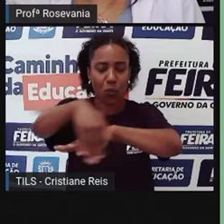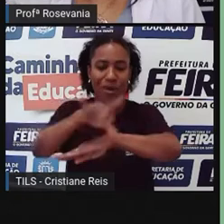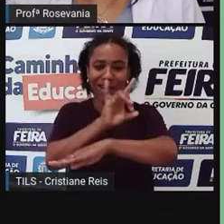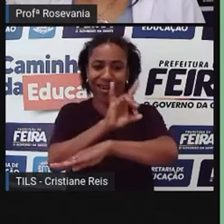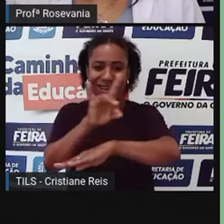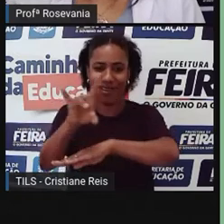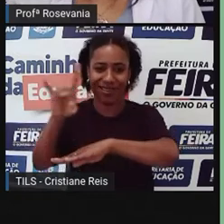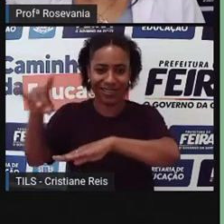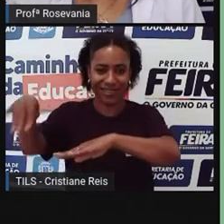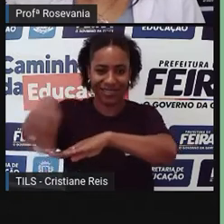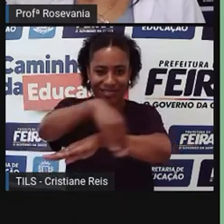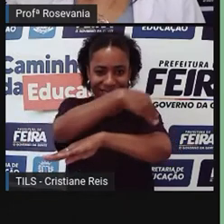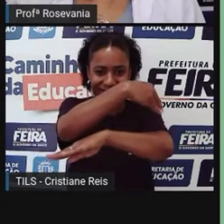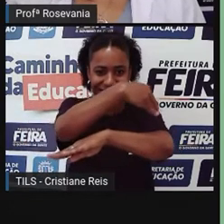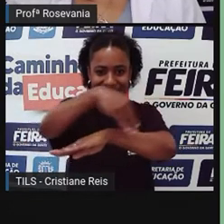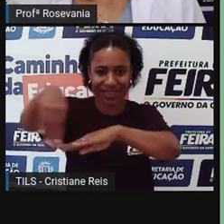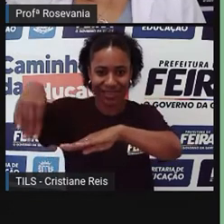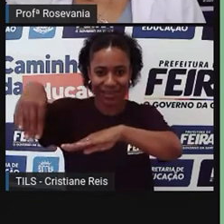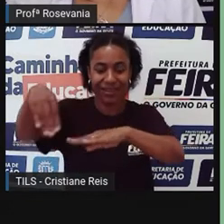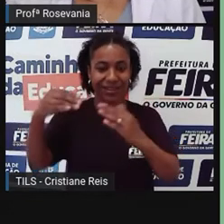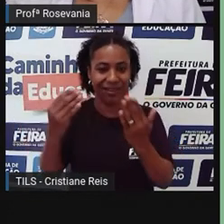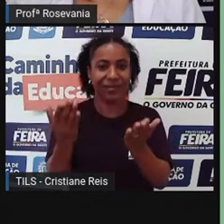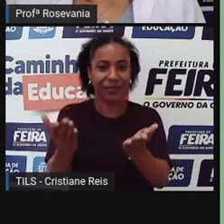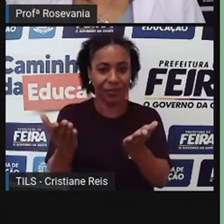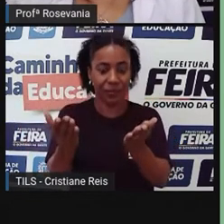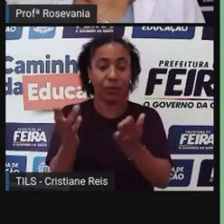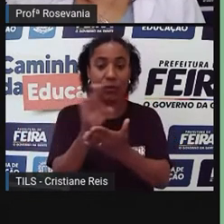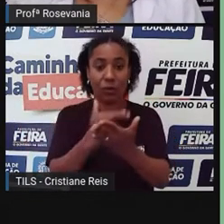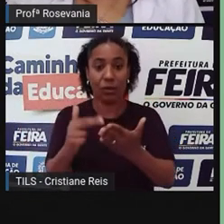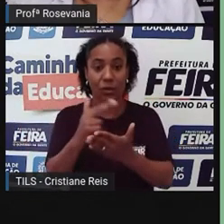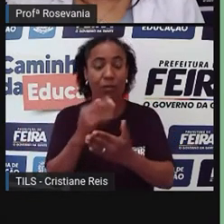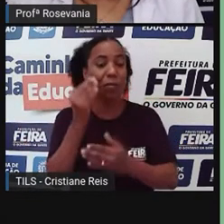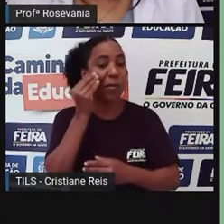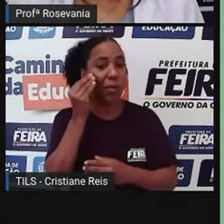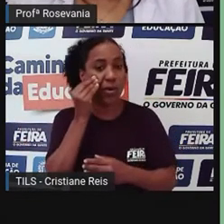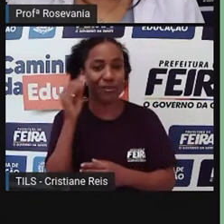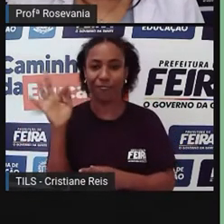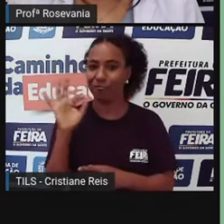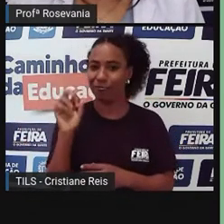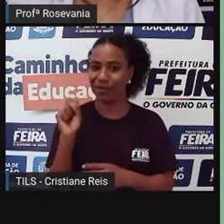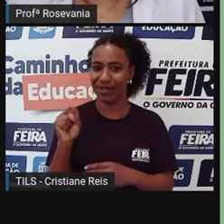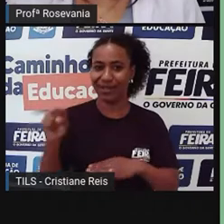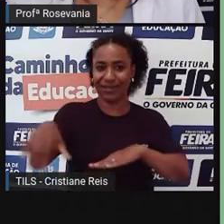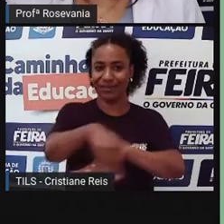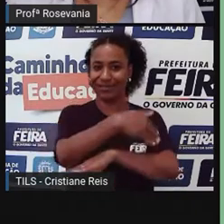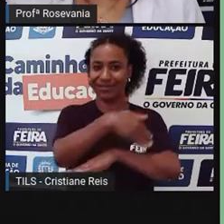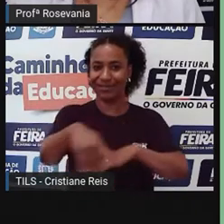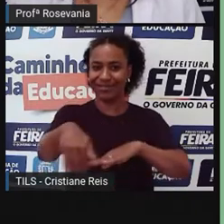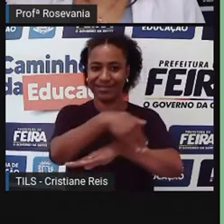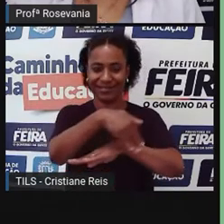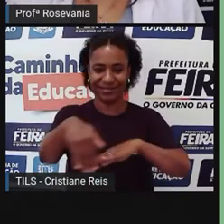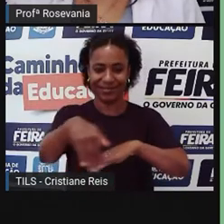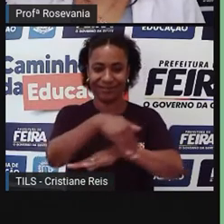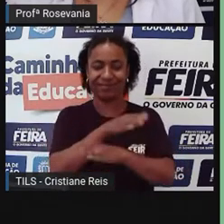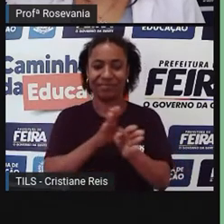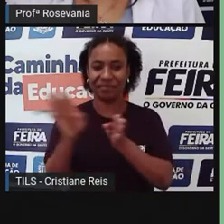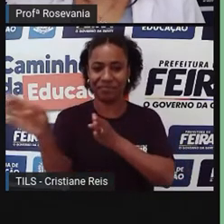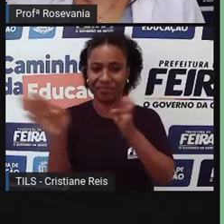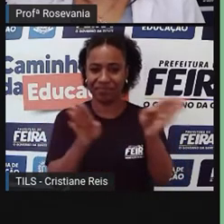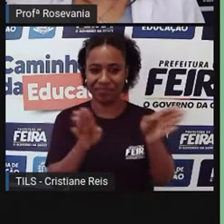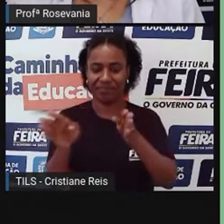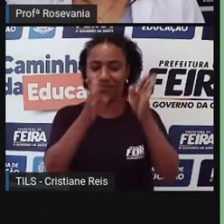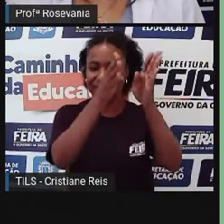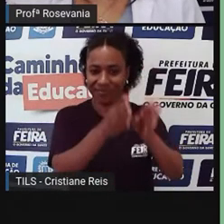aí, o que dá característica, como eu disse, de organização espacial. Então, nossa cidade, ela está ficando